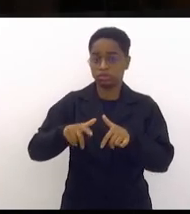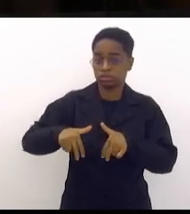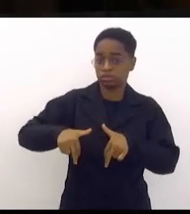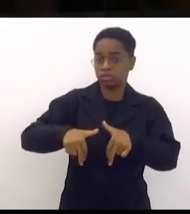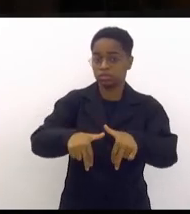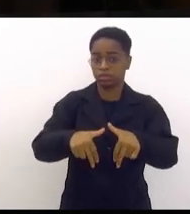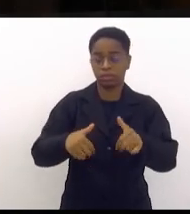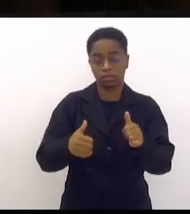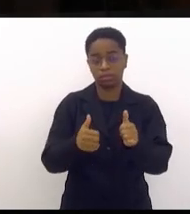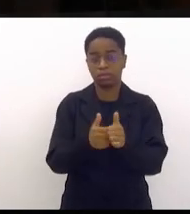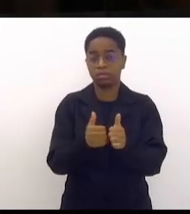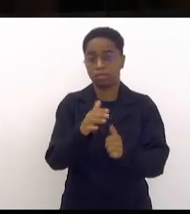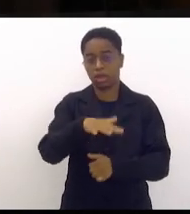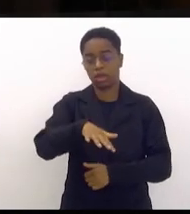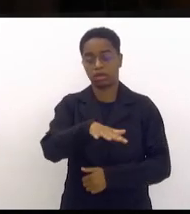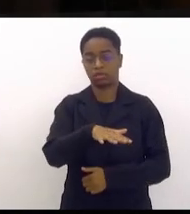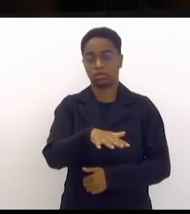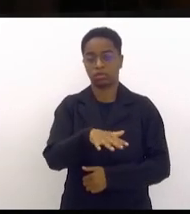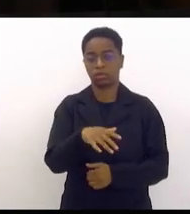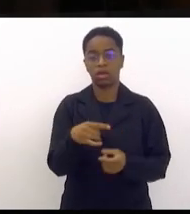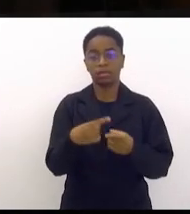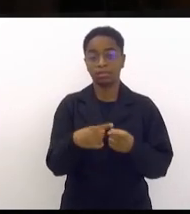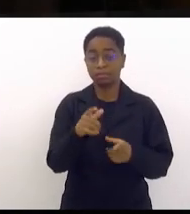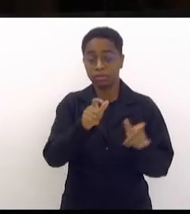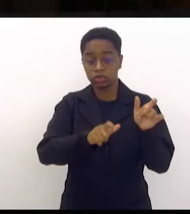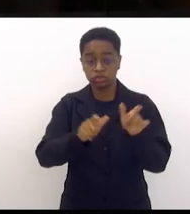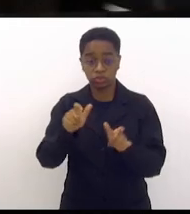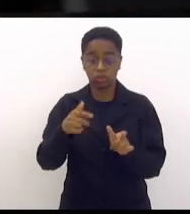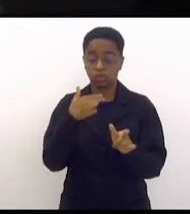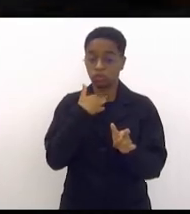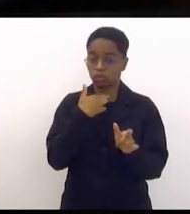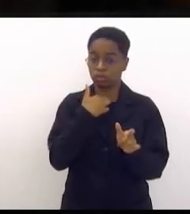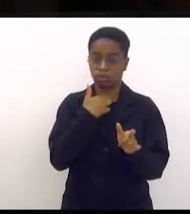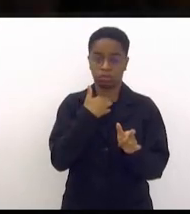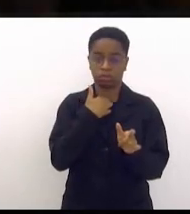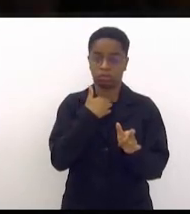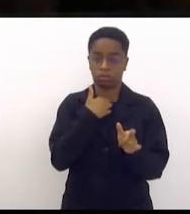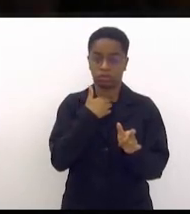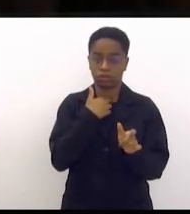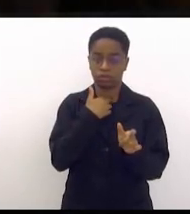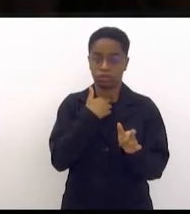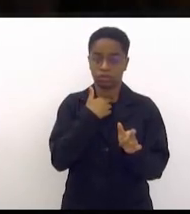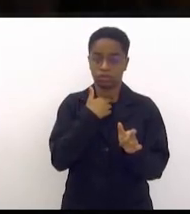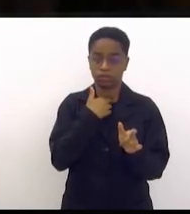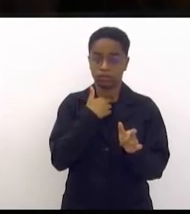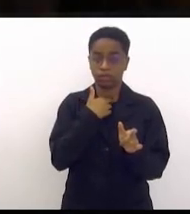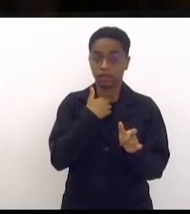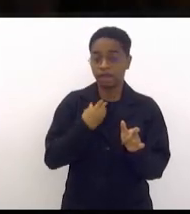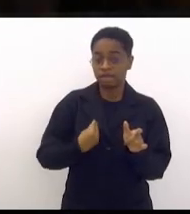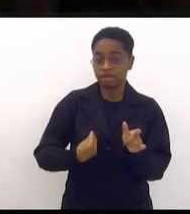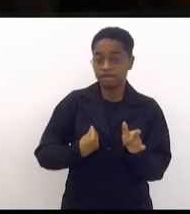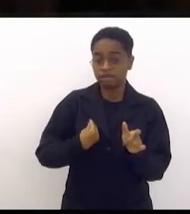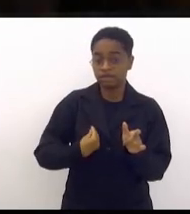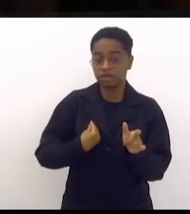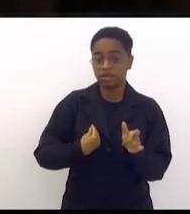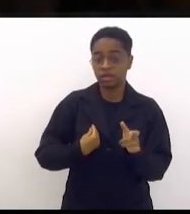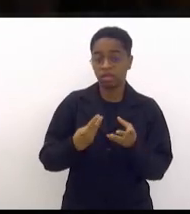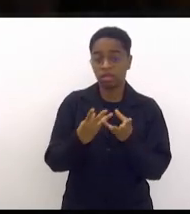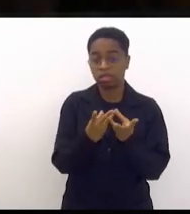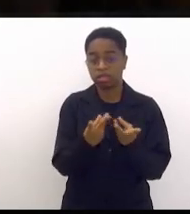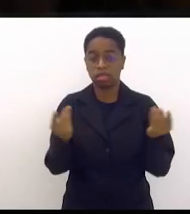pessoas que não podem ter a sua vida valorada por causa do CEP dela.